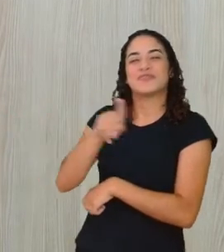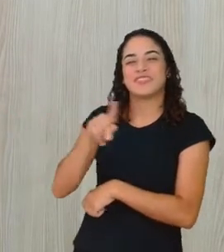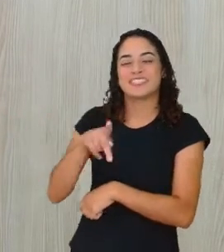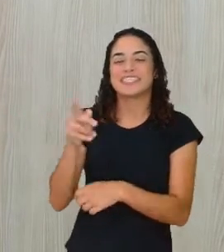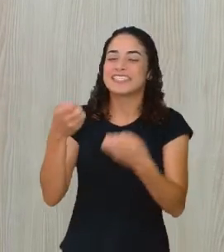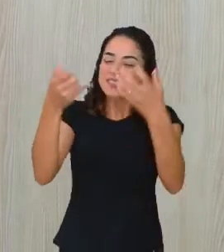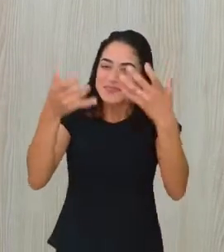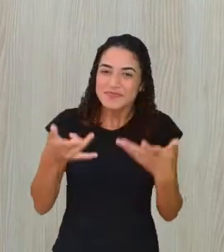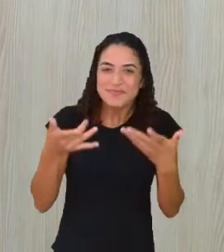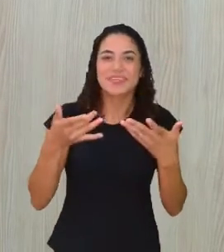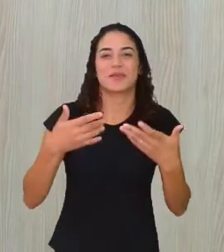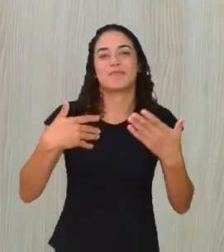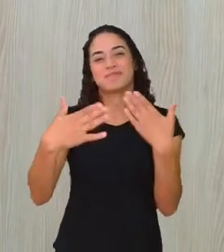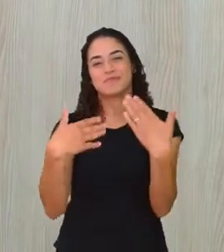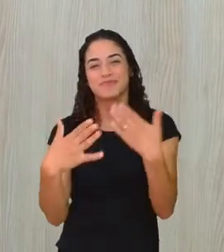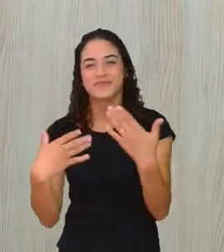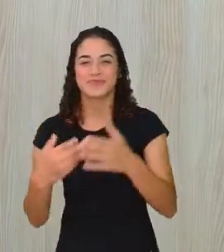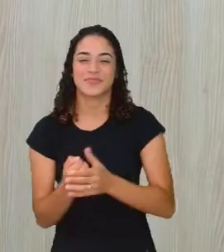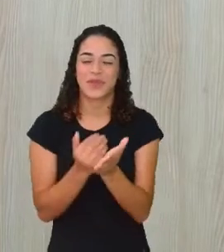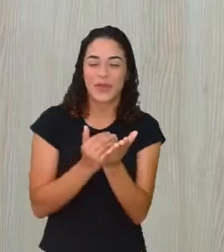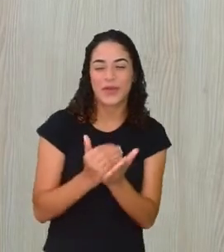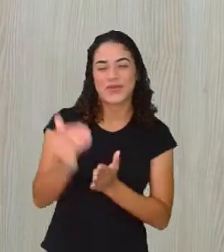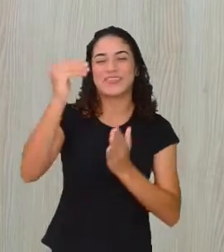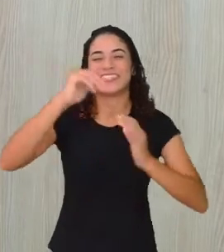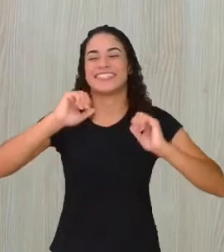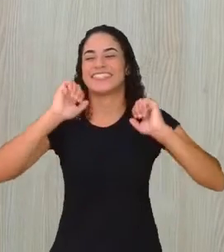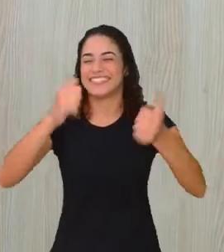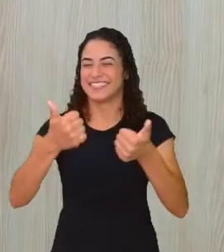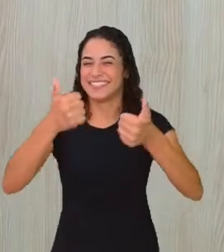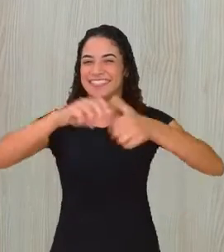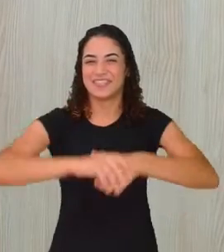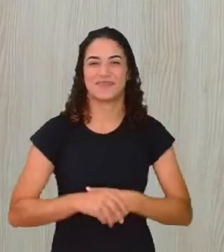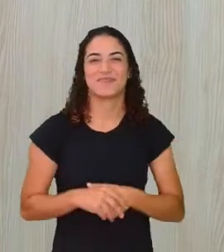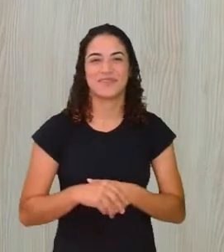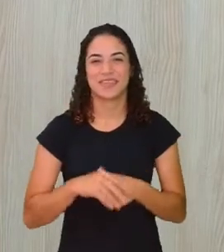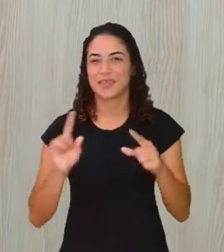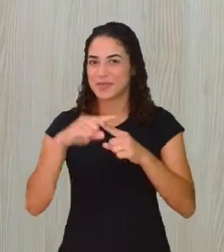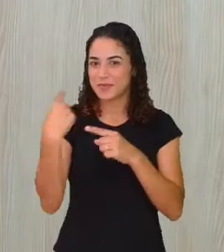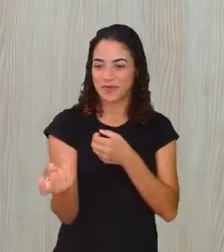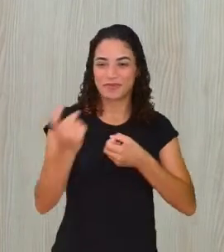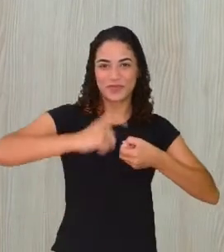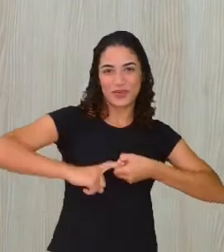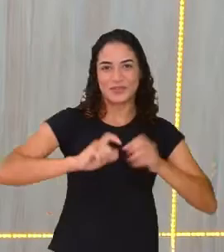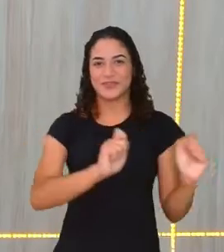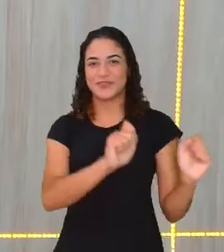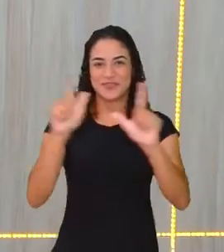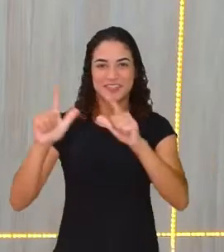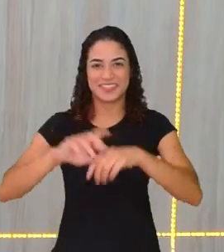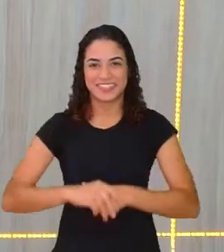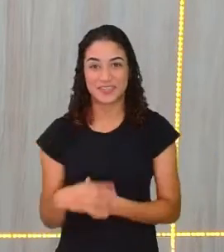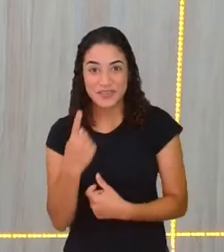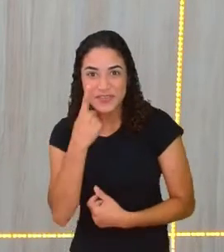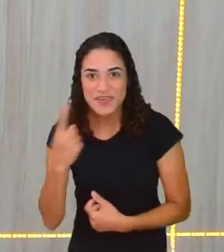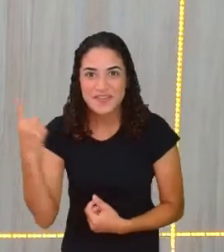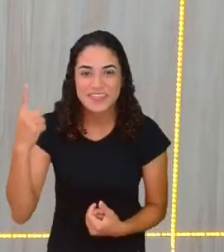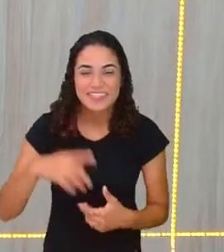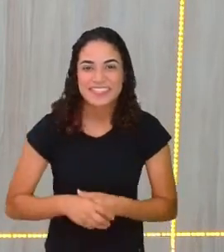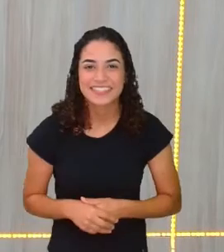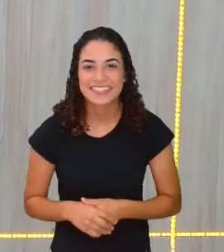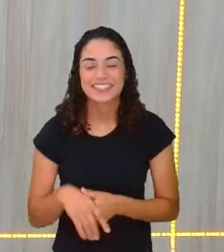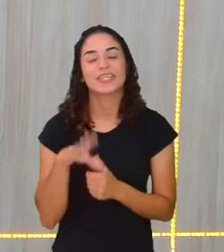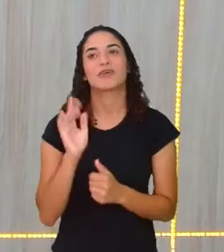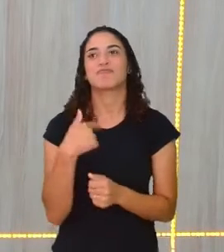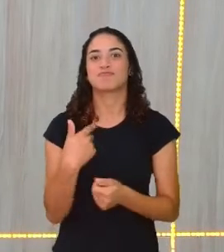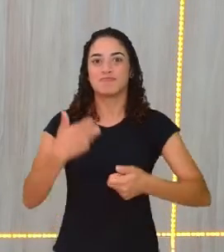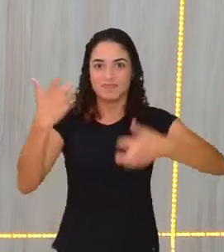para que ela comece a maravilhosa aula de hoje, tá certo? Daqui a pouco eu apareço de novo. Vocês estão vendo, pessoal, que o que eu